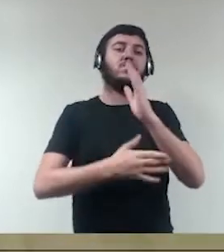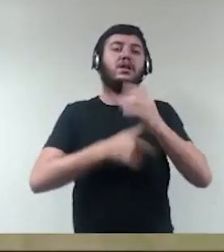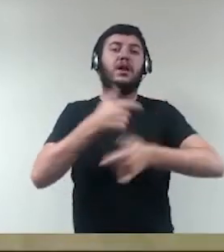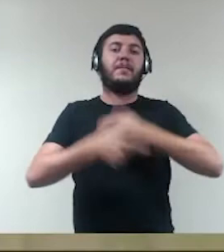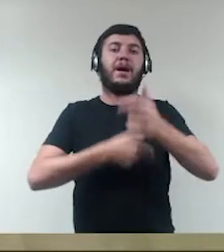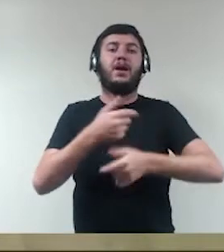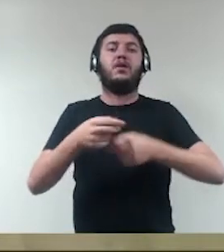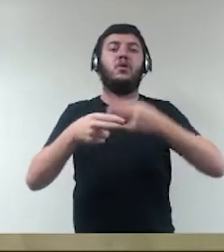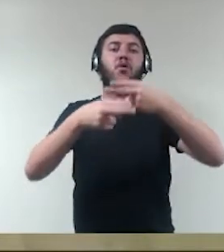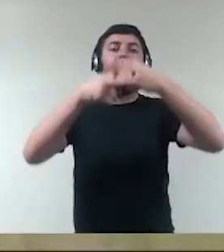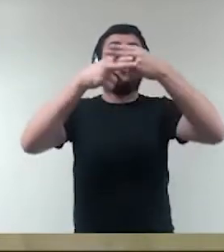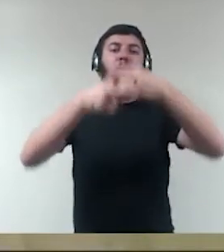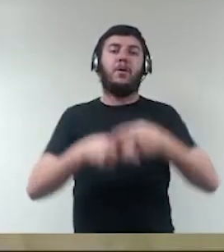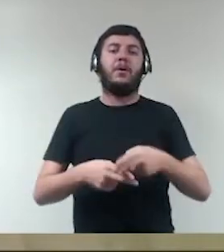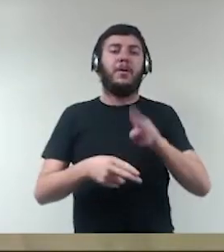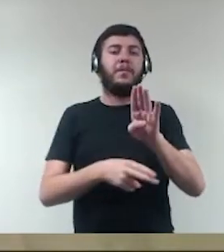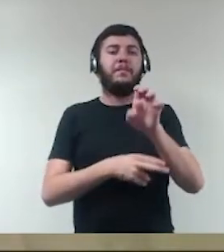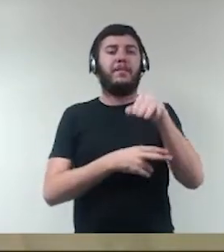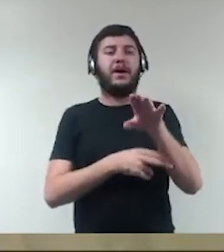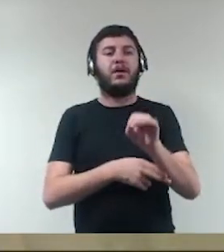uma maneira um pouco mais,